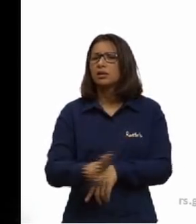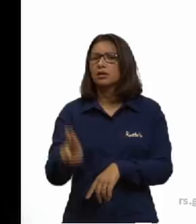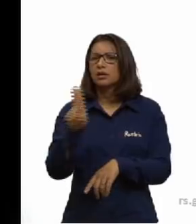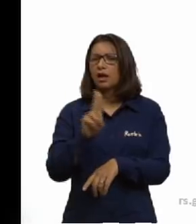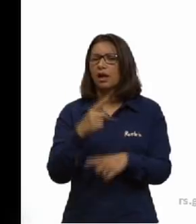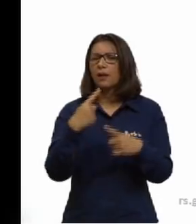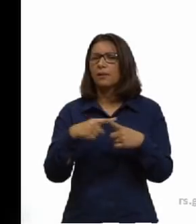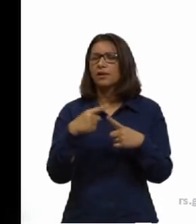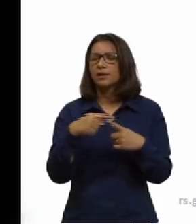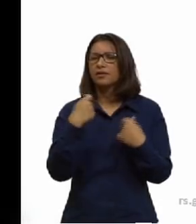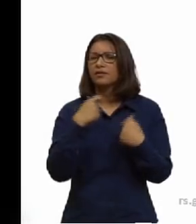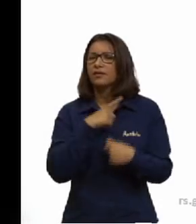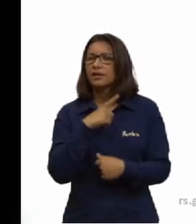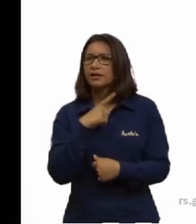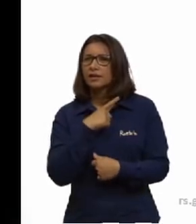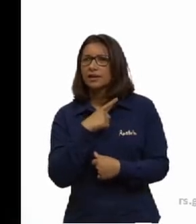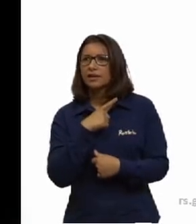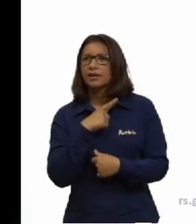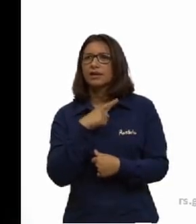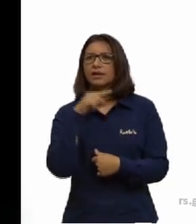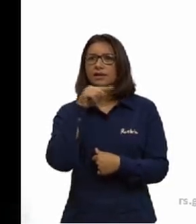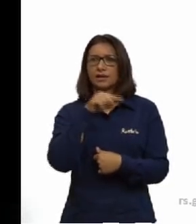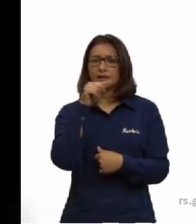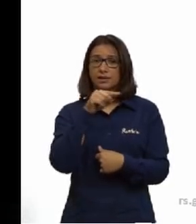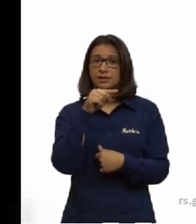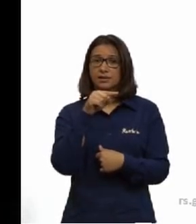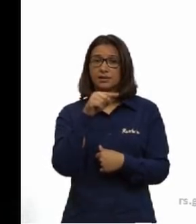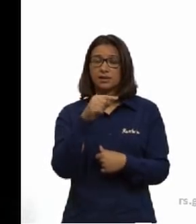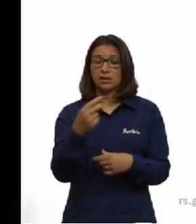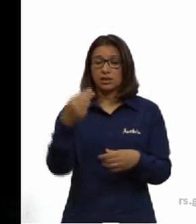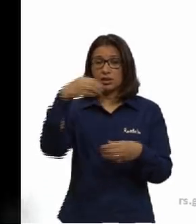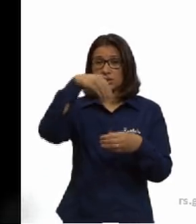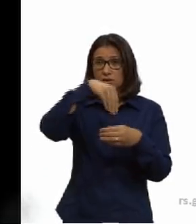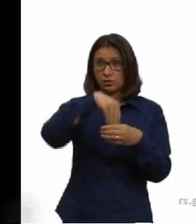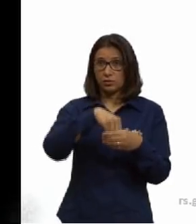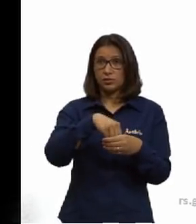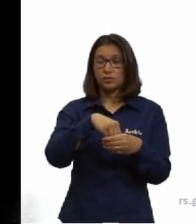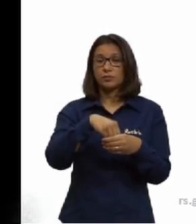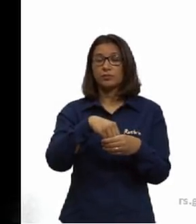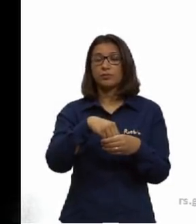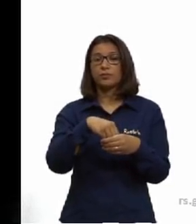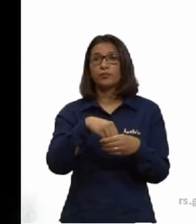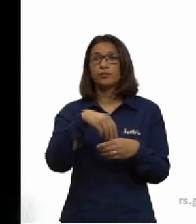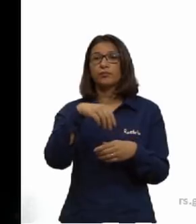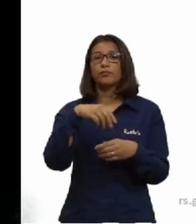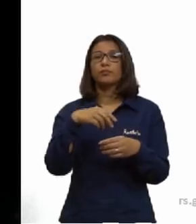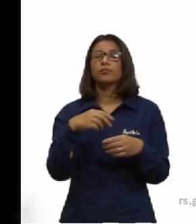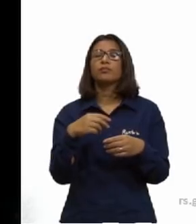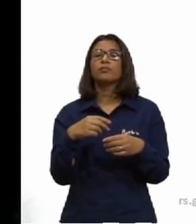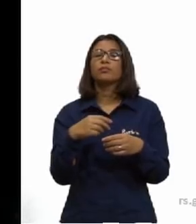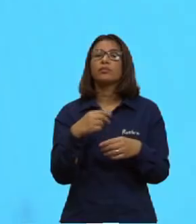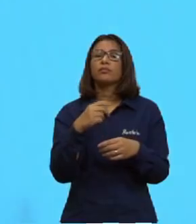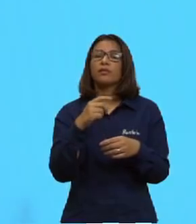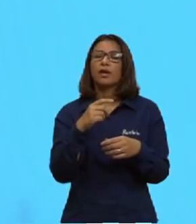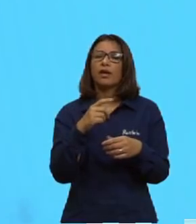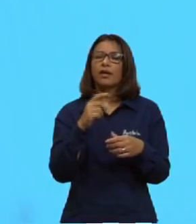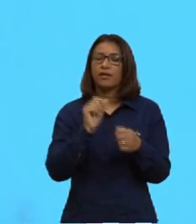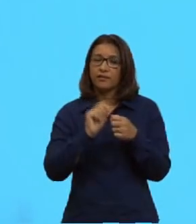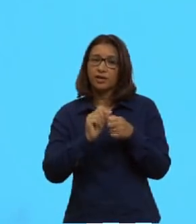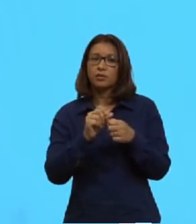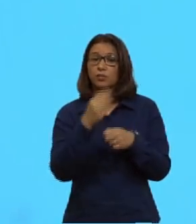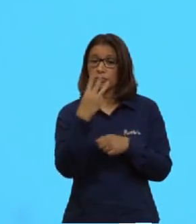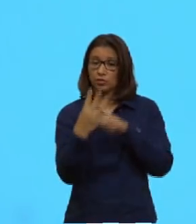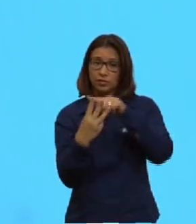ter, então, aqui nesse nucleotídeo, um nucleotídeo formado. Então, por essas três partes, digamos assim,